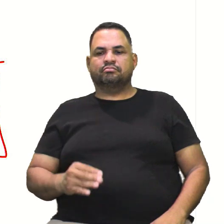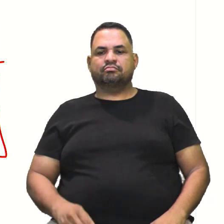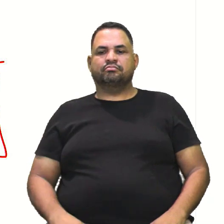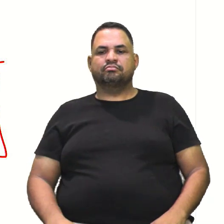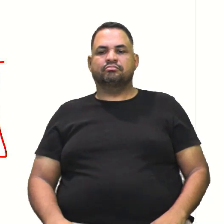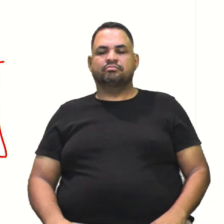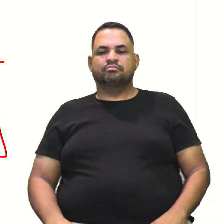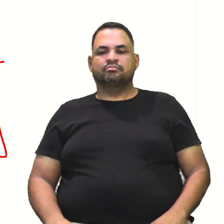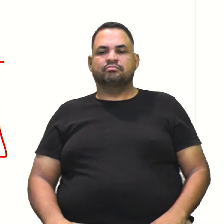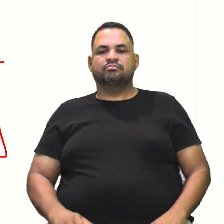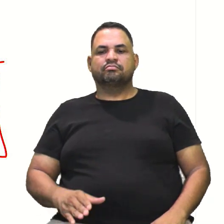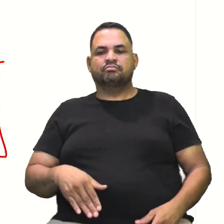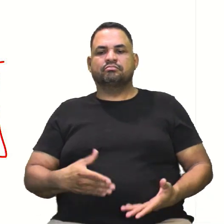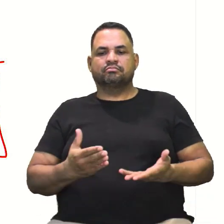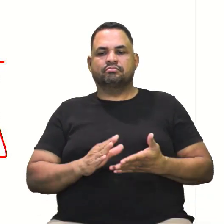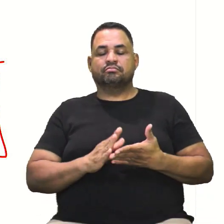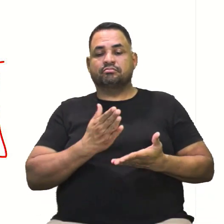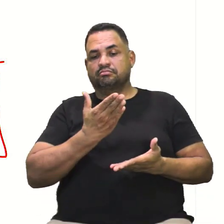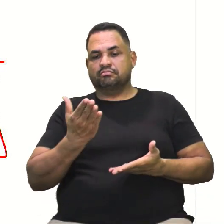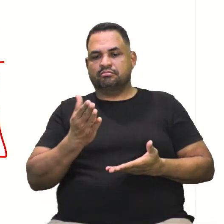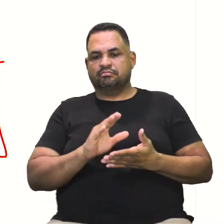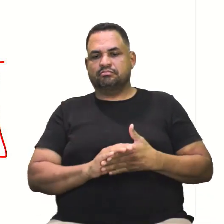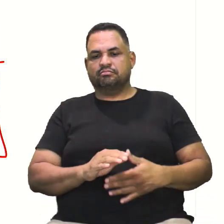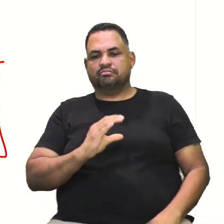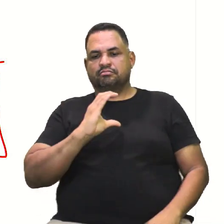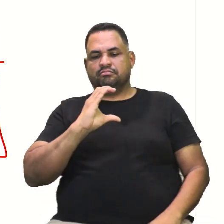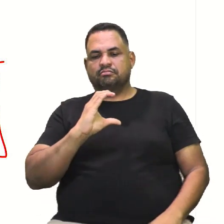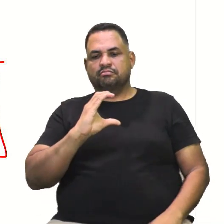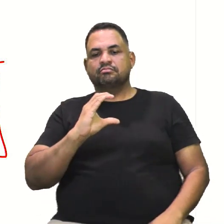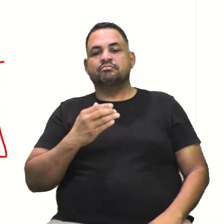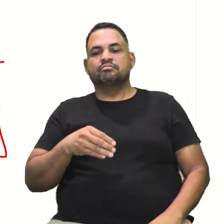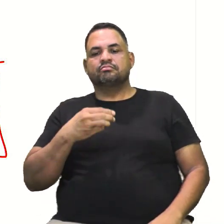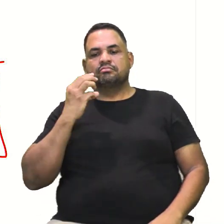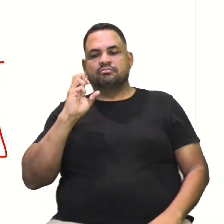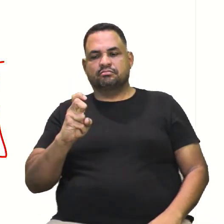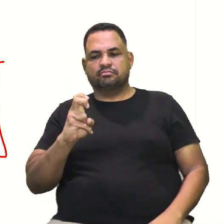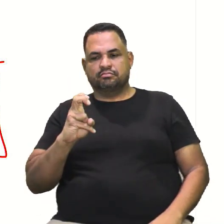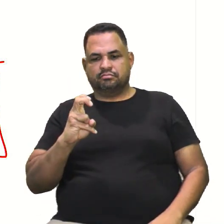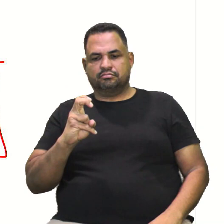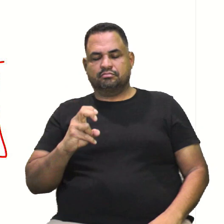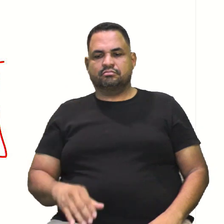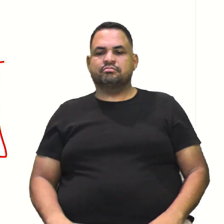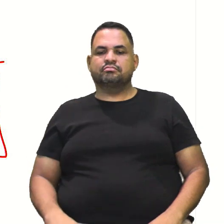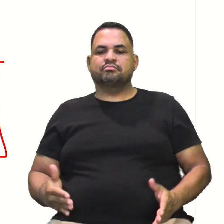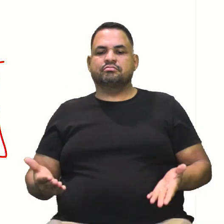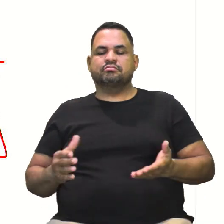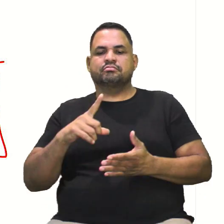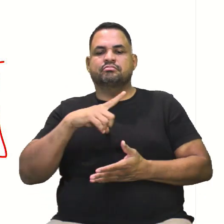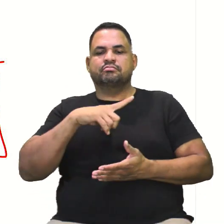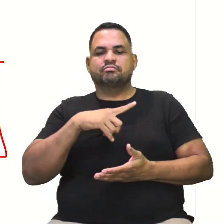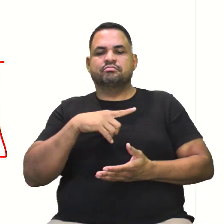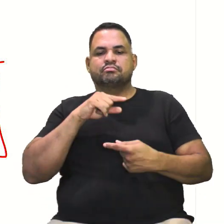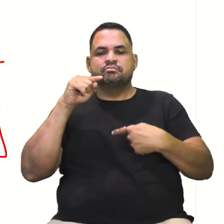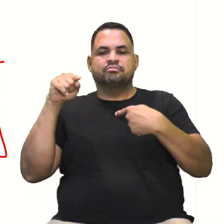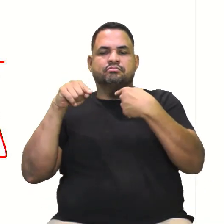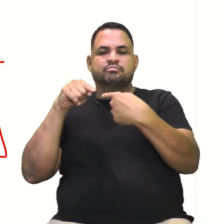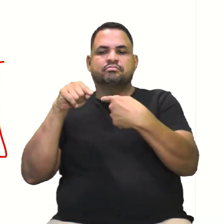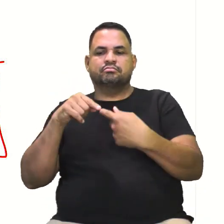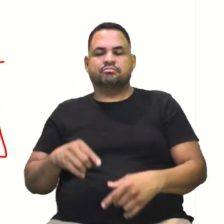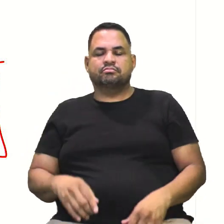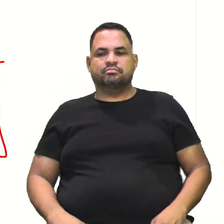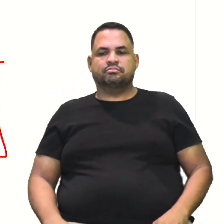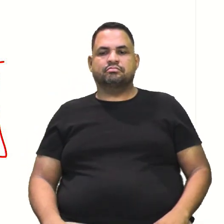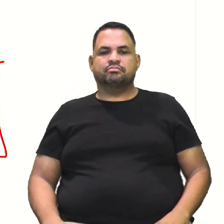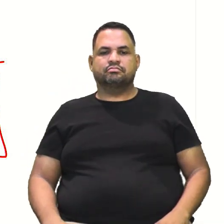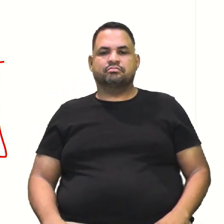E aí, se eu sei que o A é 4 e o B é 3, de novo, o meu C é hipotenusa, é 5. Então, eu tenho meus focos, vamos